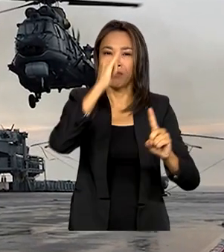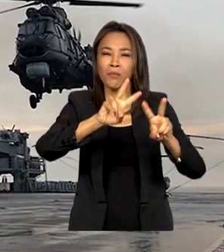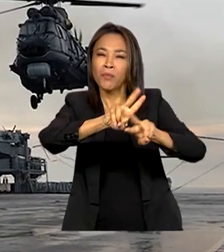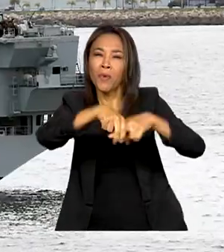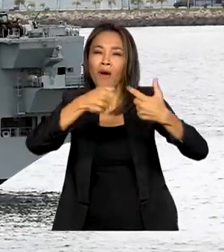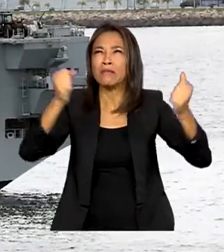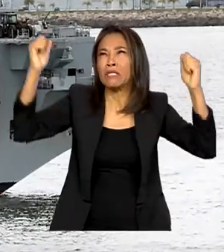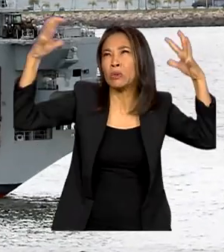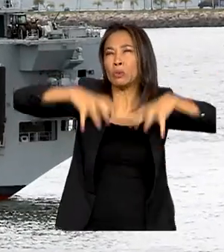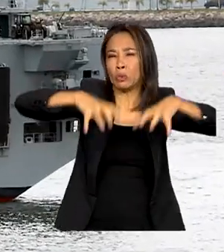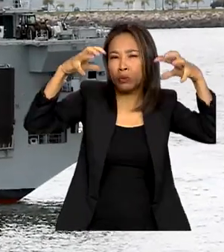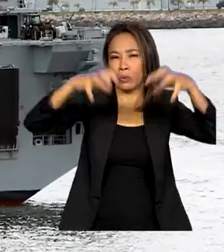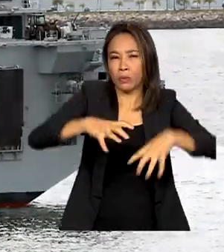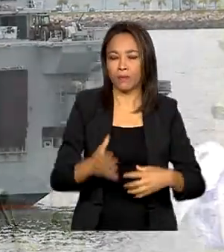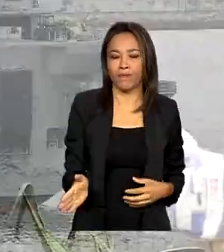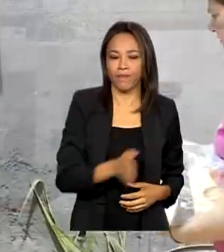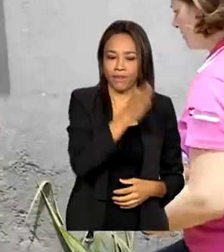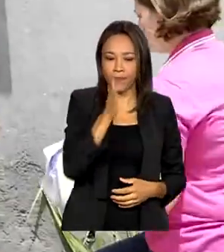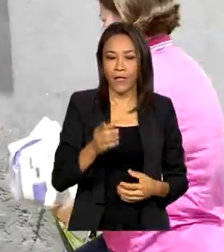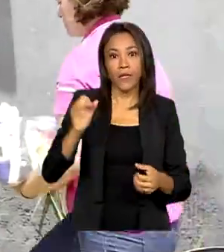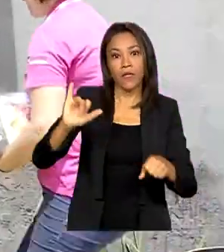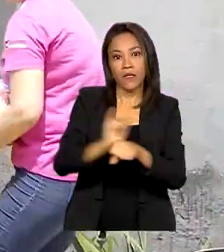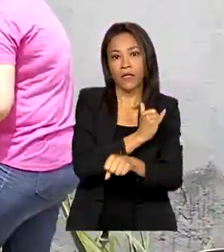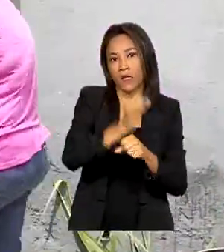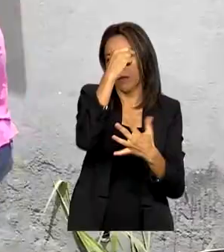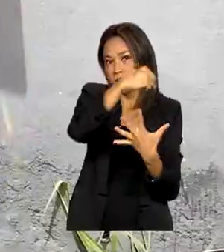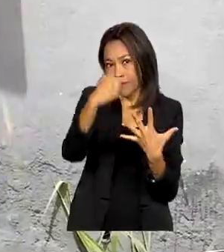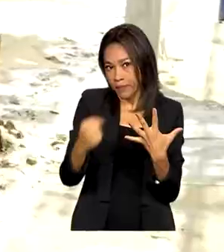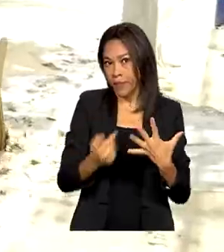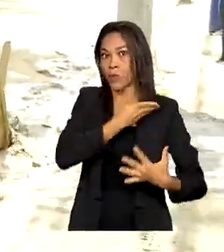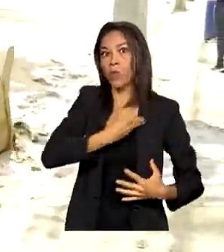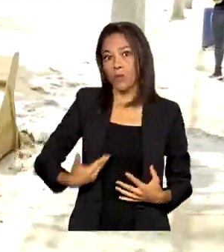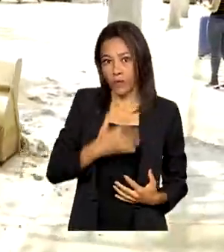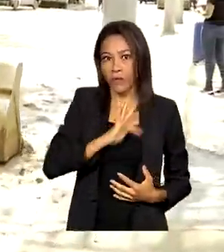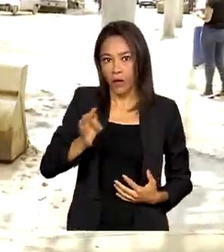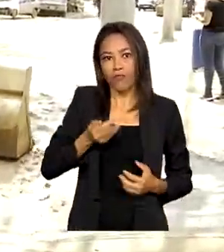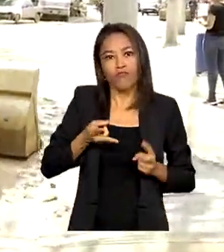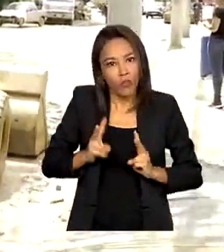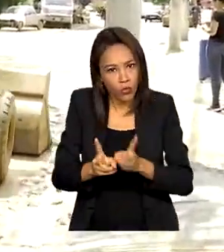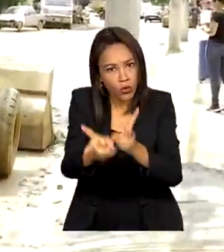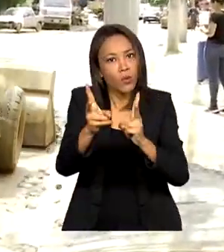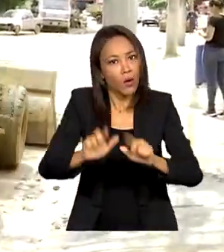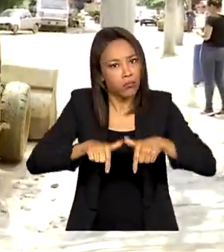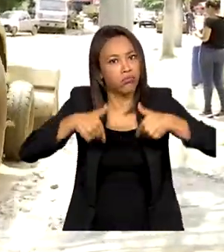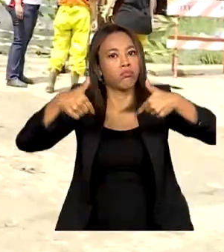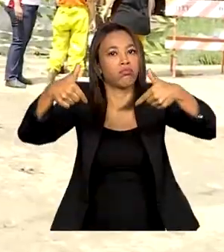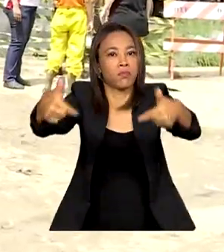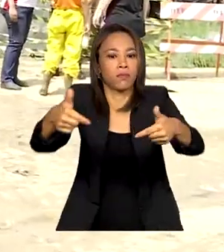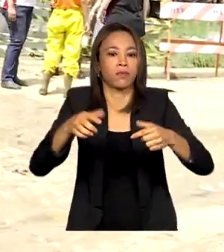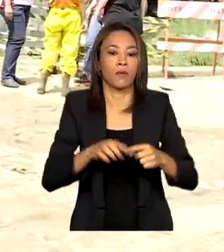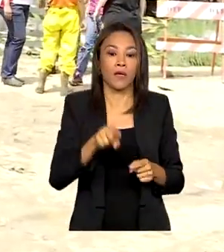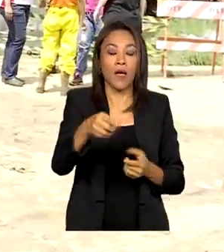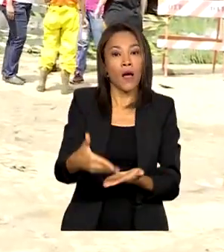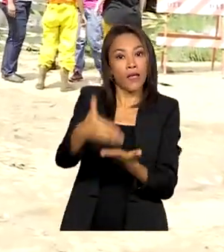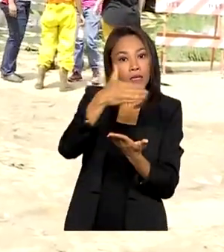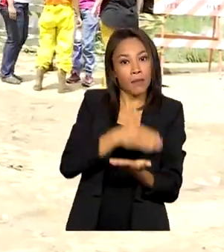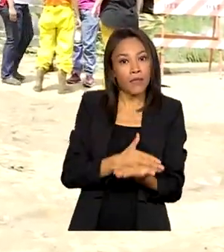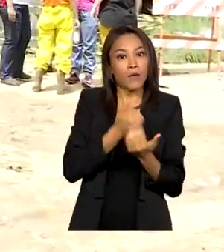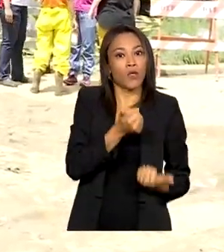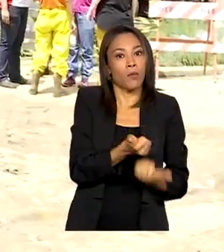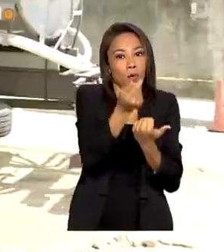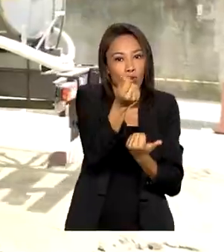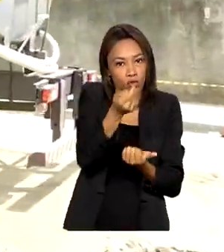na região. E as ações de apoio do governo federal continuam. Vão desde a antecipação de benefícios,